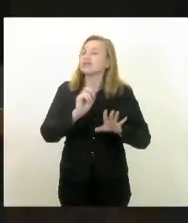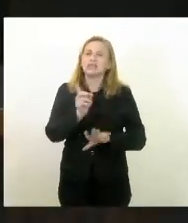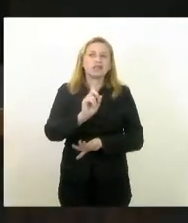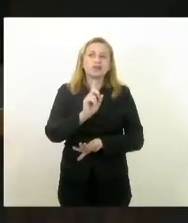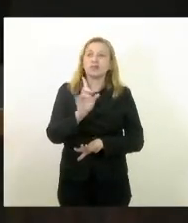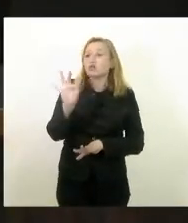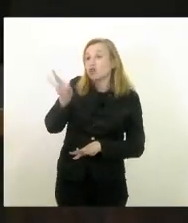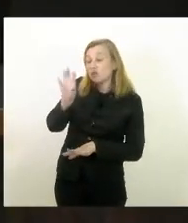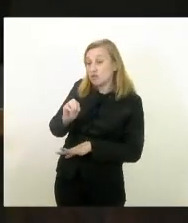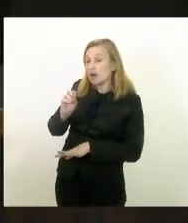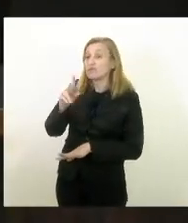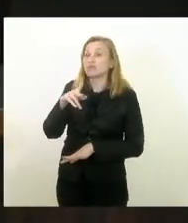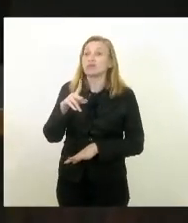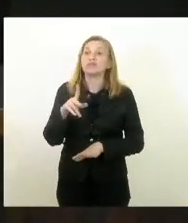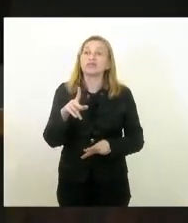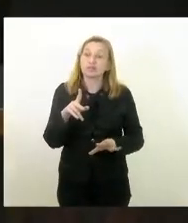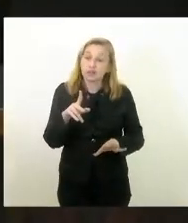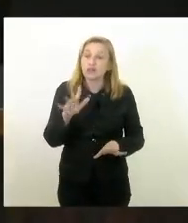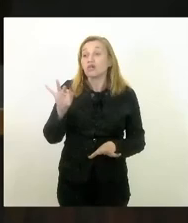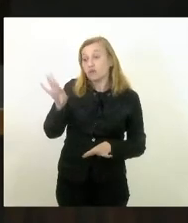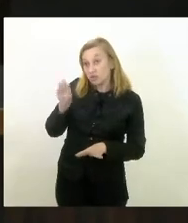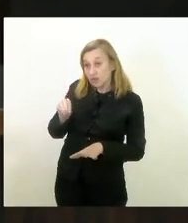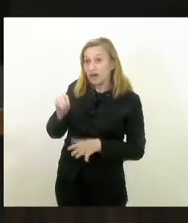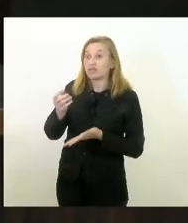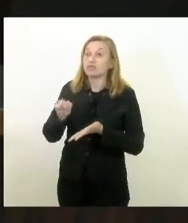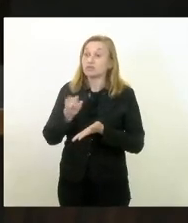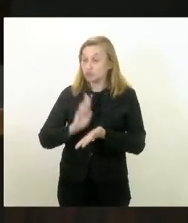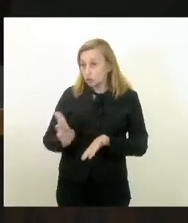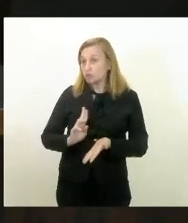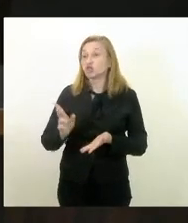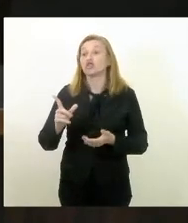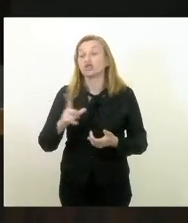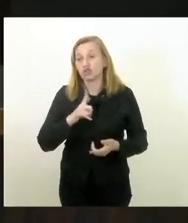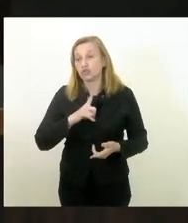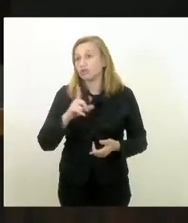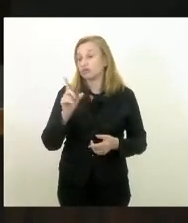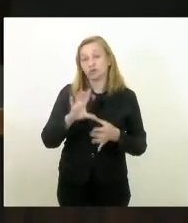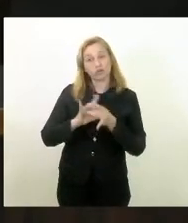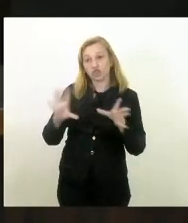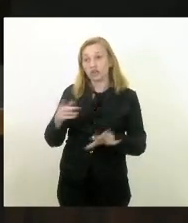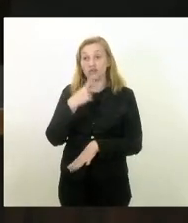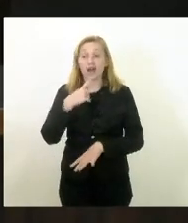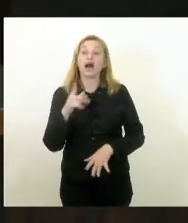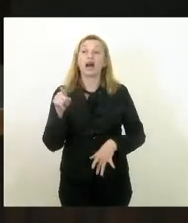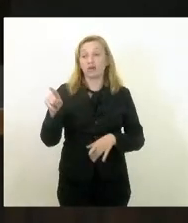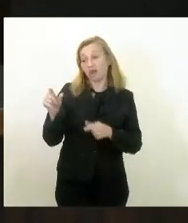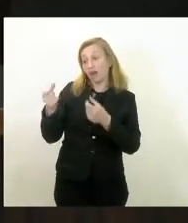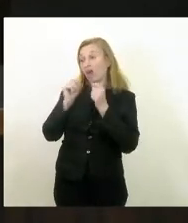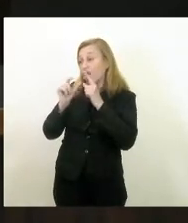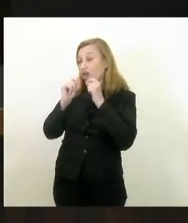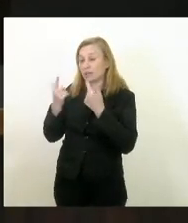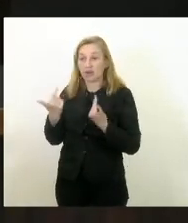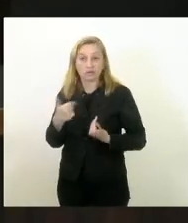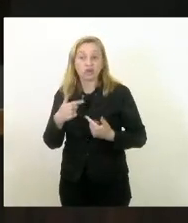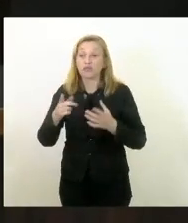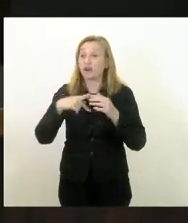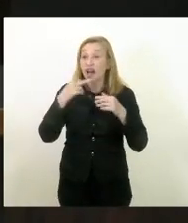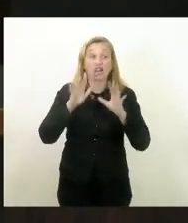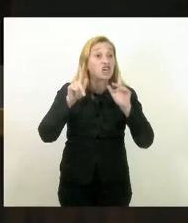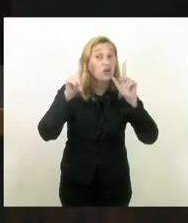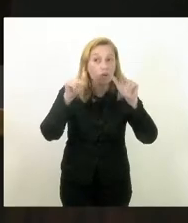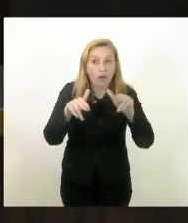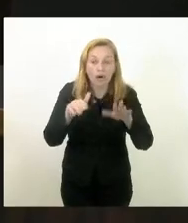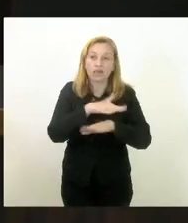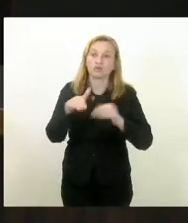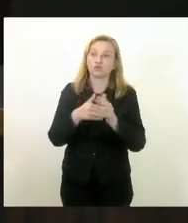estava escrito de minutos o Flávio Serafim estava escrito e eu não deixei falar agora ele veio aqui me reclamar eu faço aqui igual para todo mundo com todo